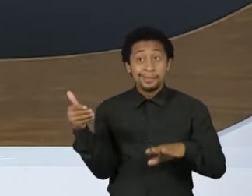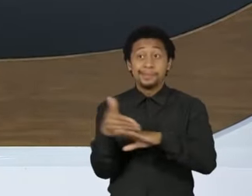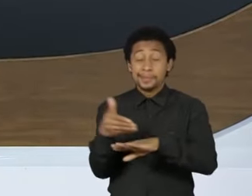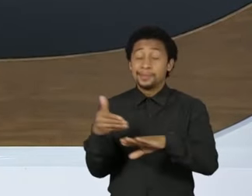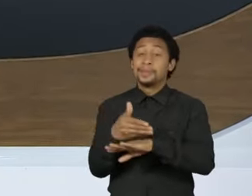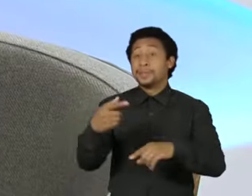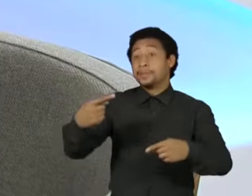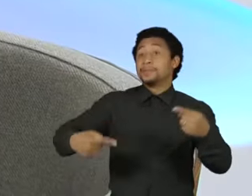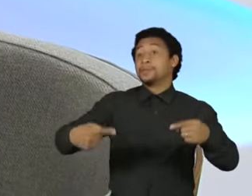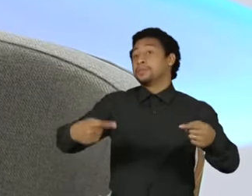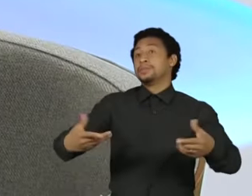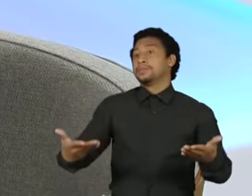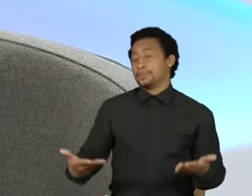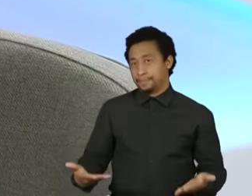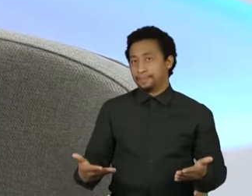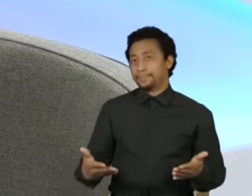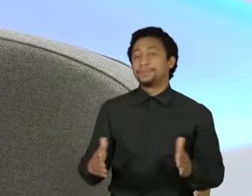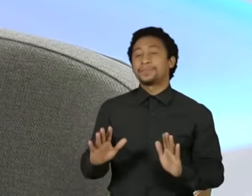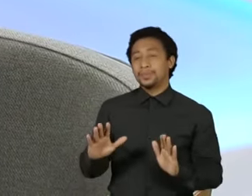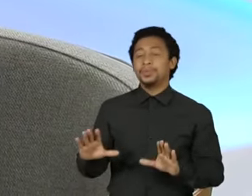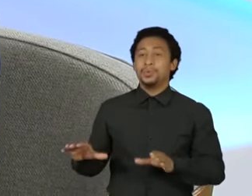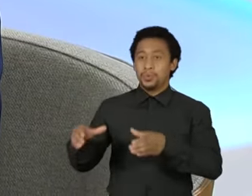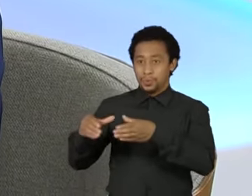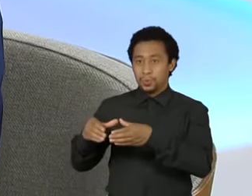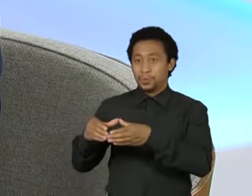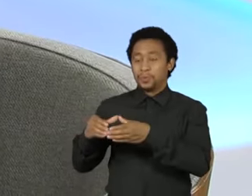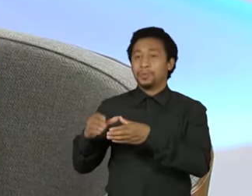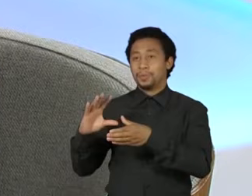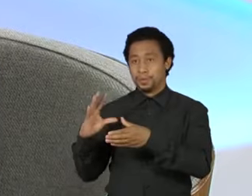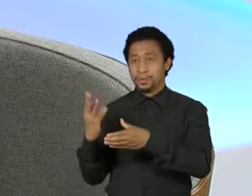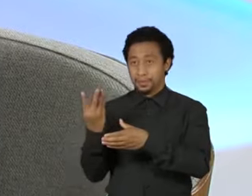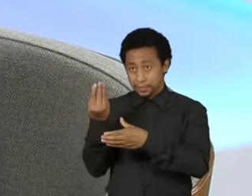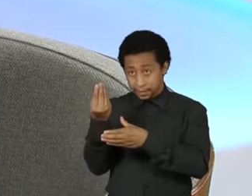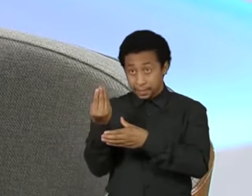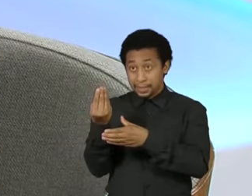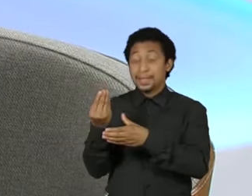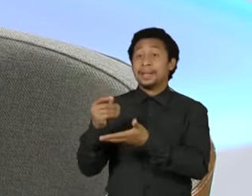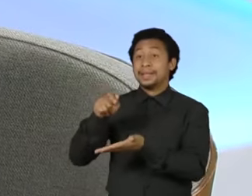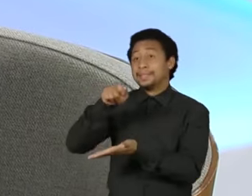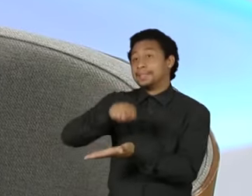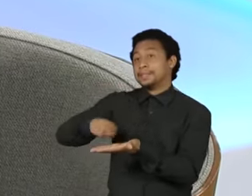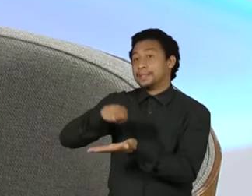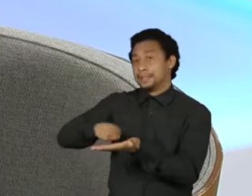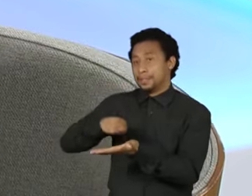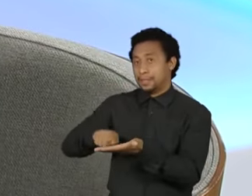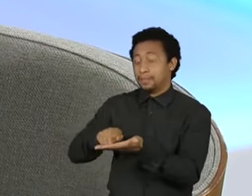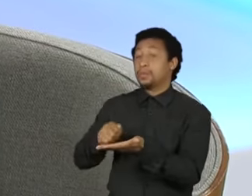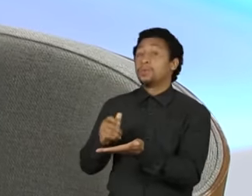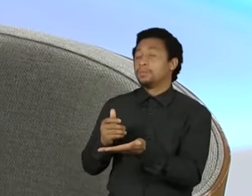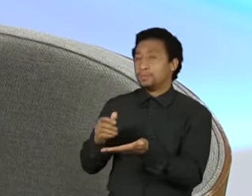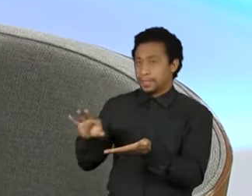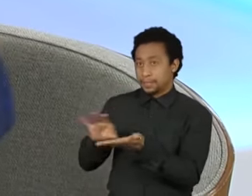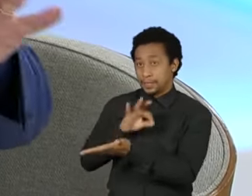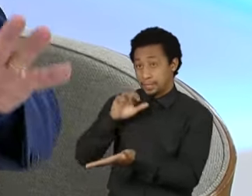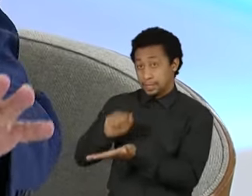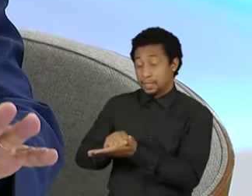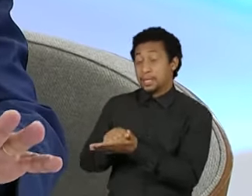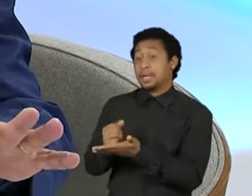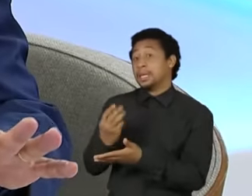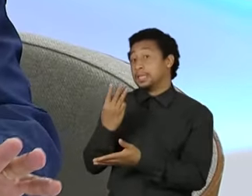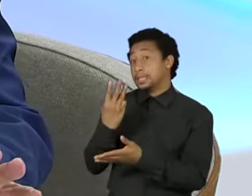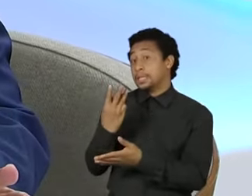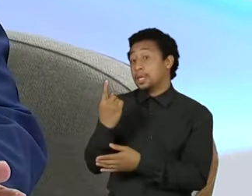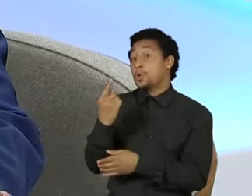da política. Um dos ciclos do Renova, nós escrevemos 31 mil brasileiros, todos, na grande maioria